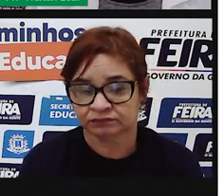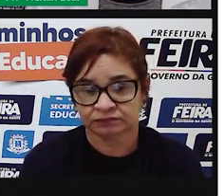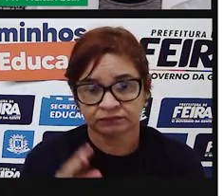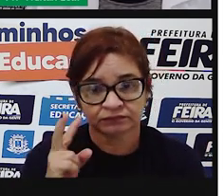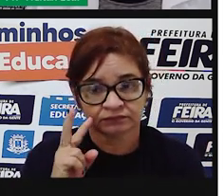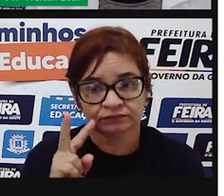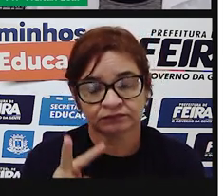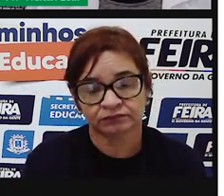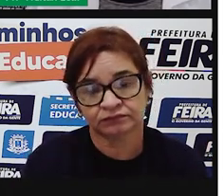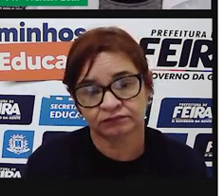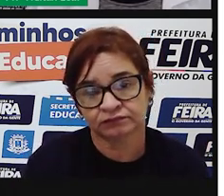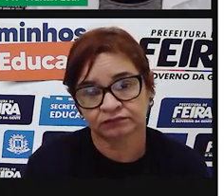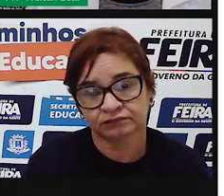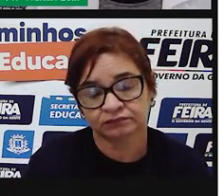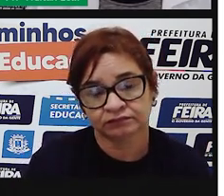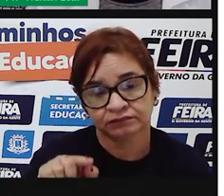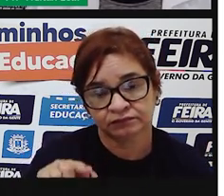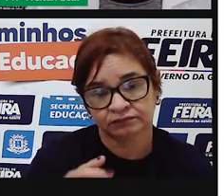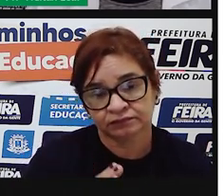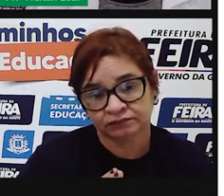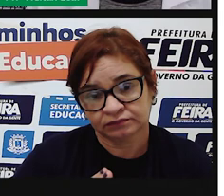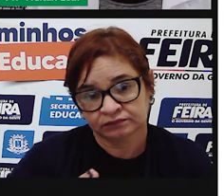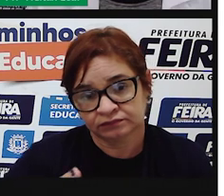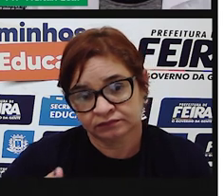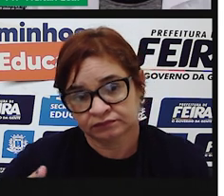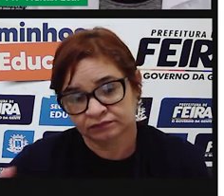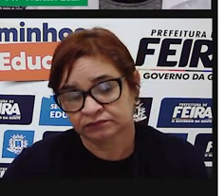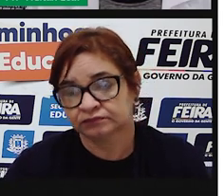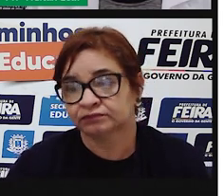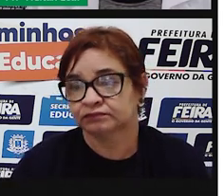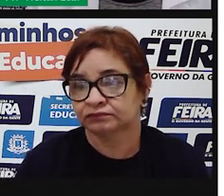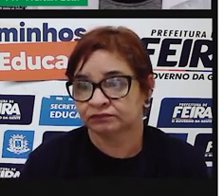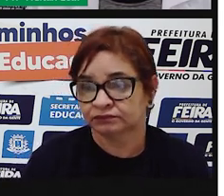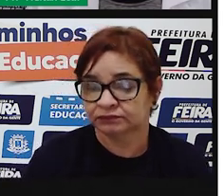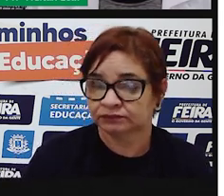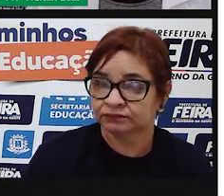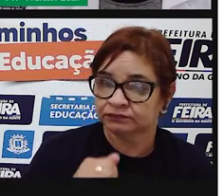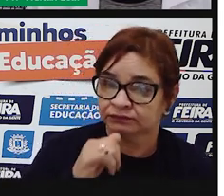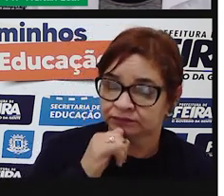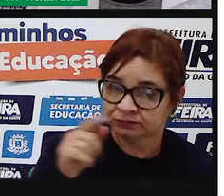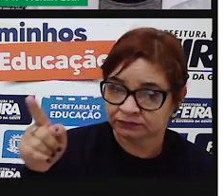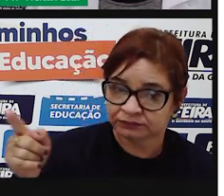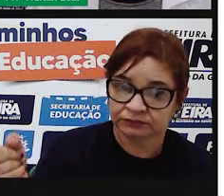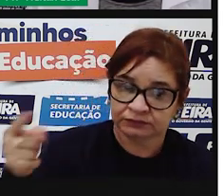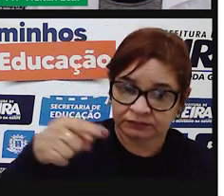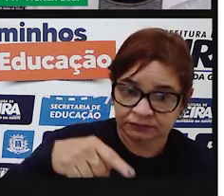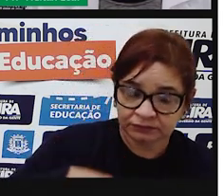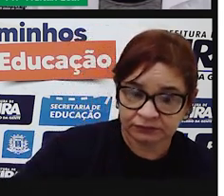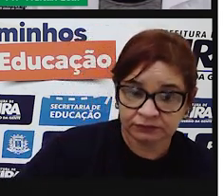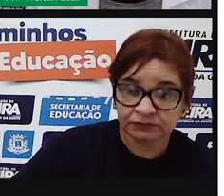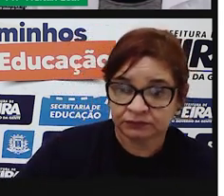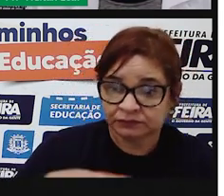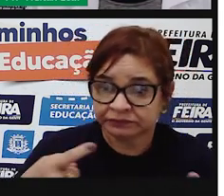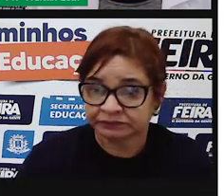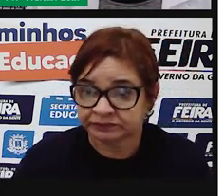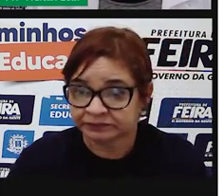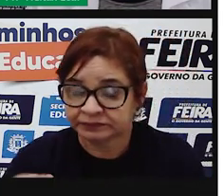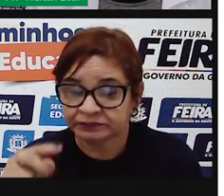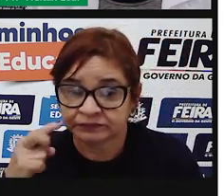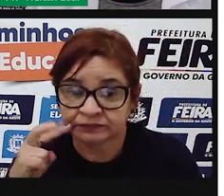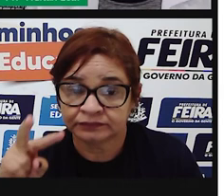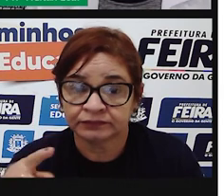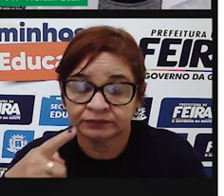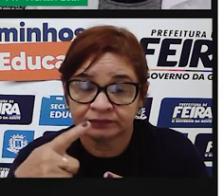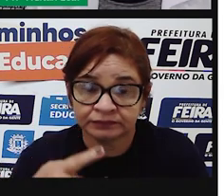veja que aqui funciona como ponto de seguimento. É uma pausa mais longa e que dá sequência ao raciocínio